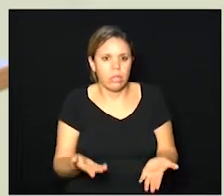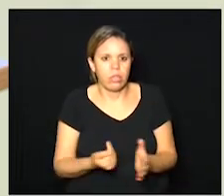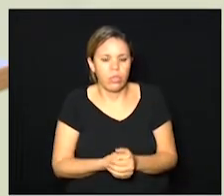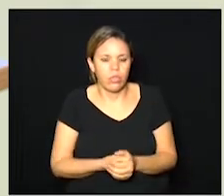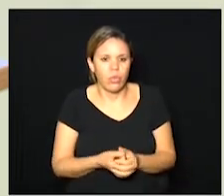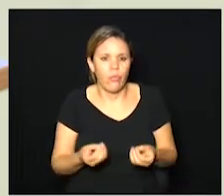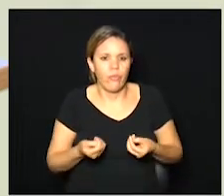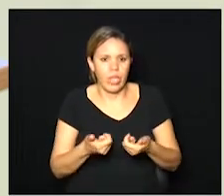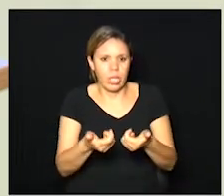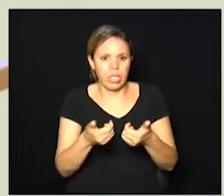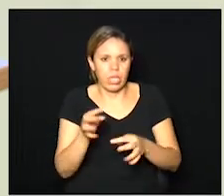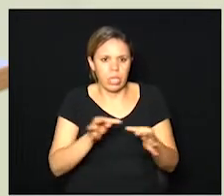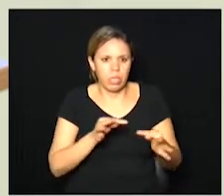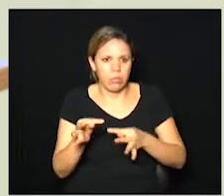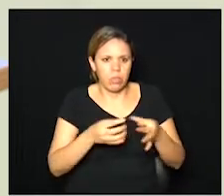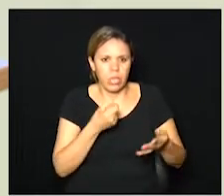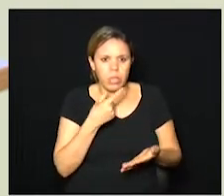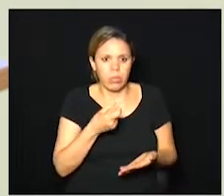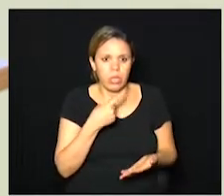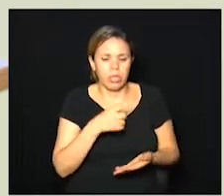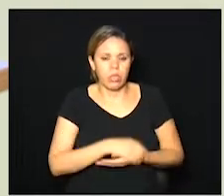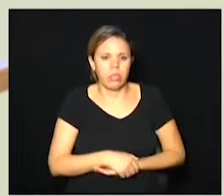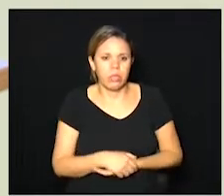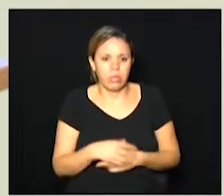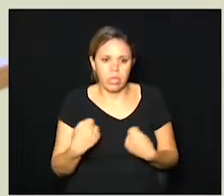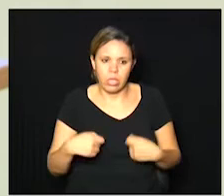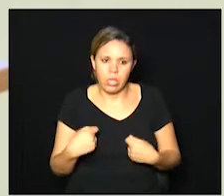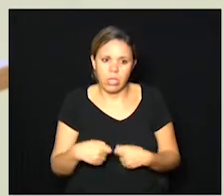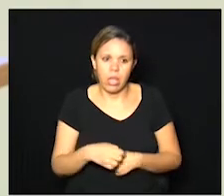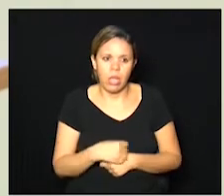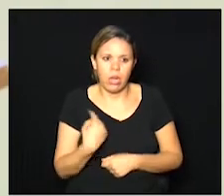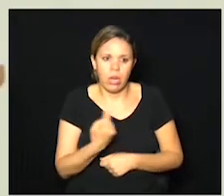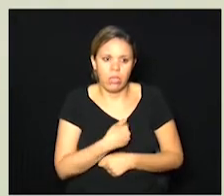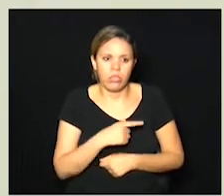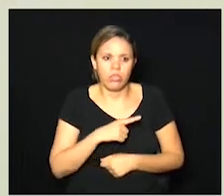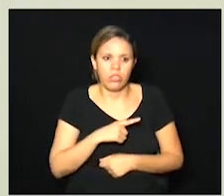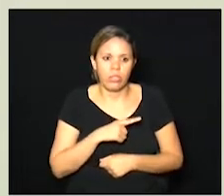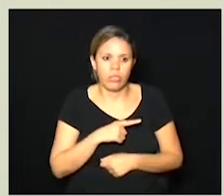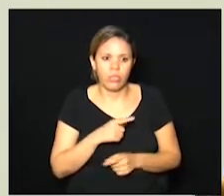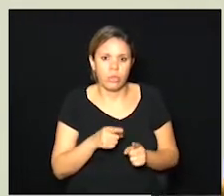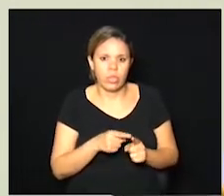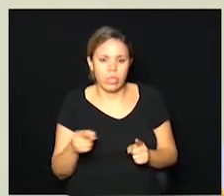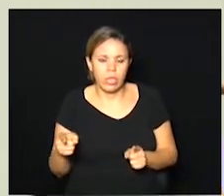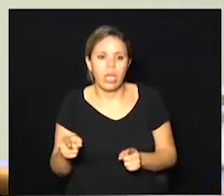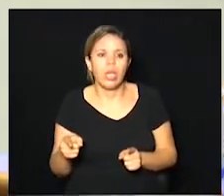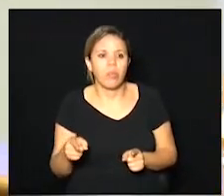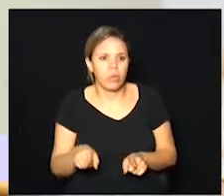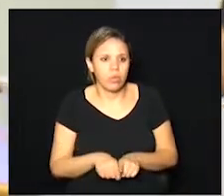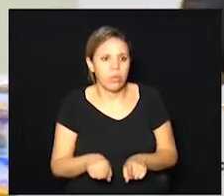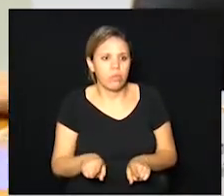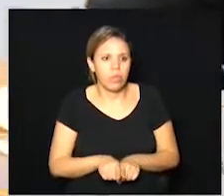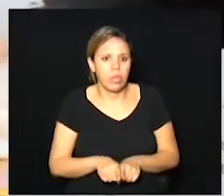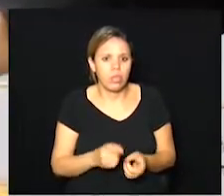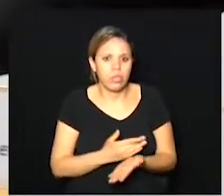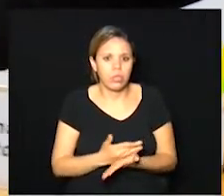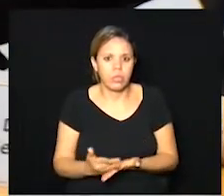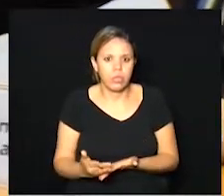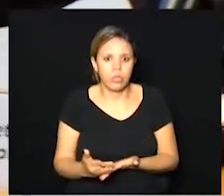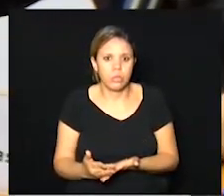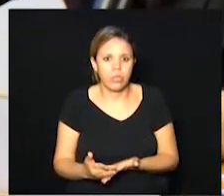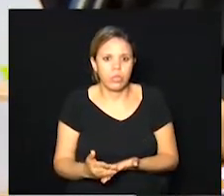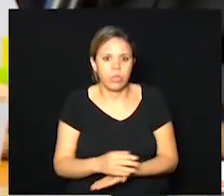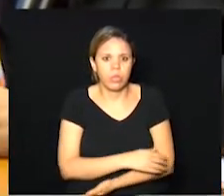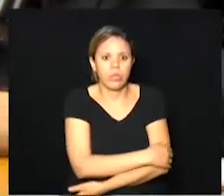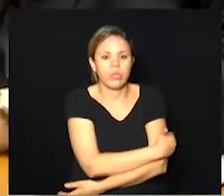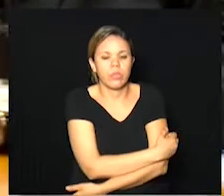oferecendo tratamento medicamentoso quando necessário a gente também ampliou o prazo de receita isso né isso desde o início desde o